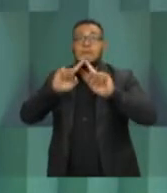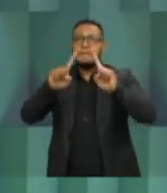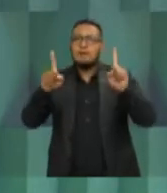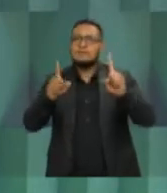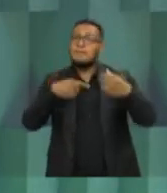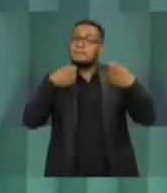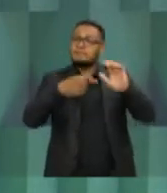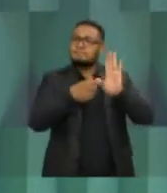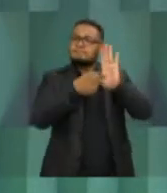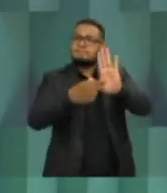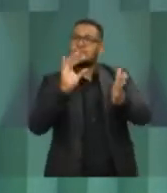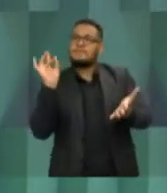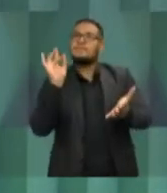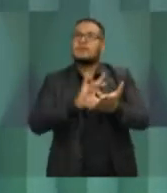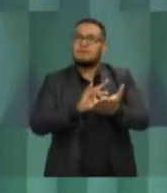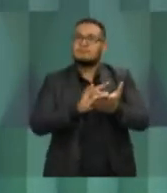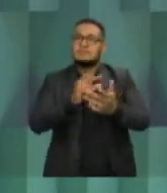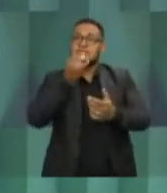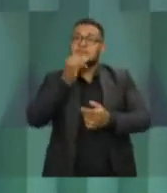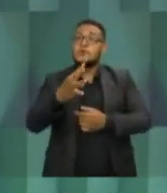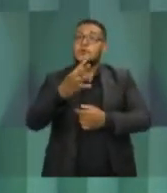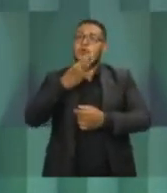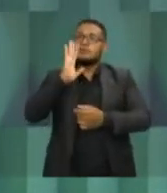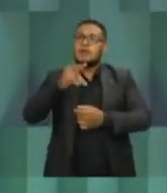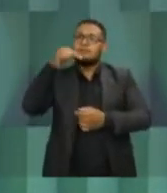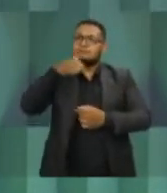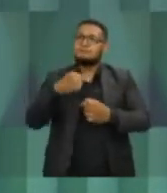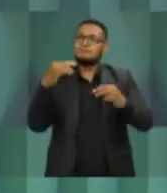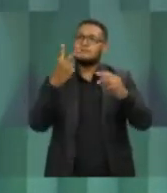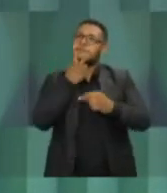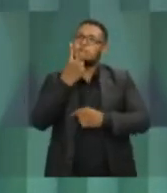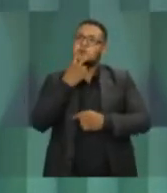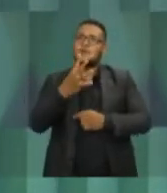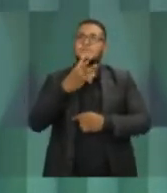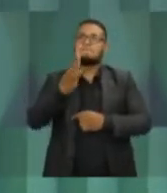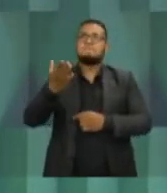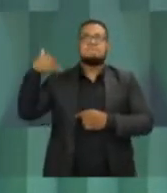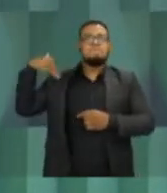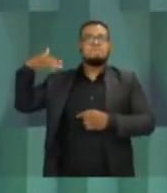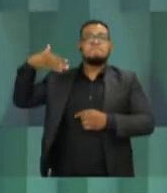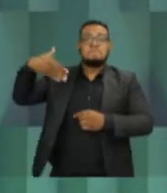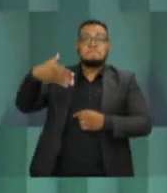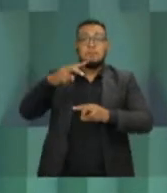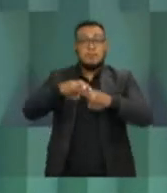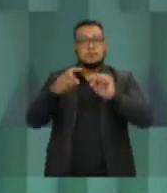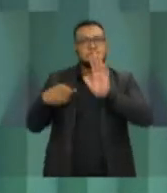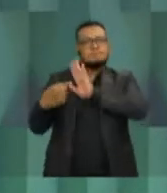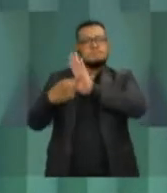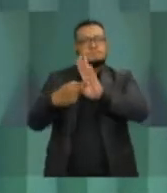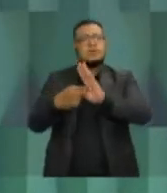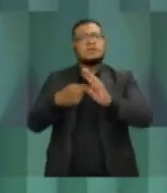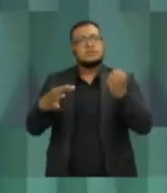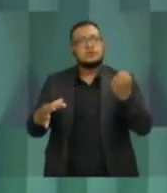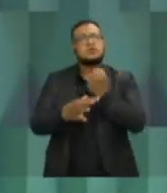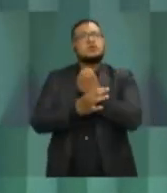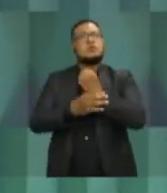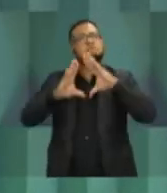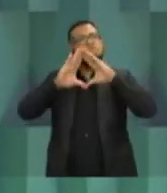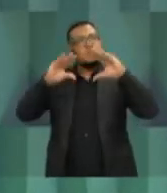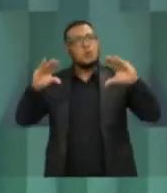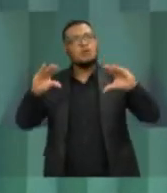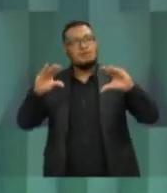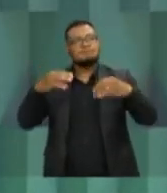apresentar, já trabalhamos pela cidade de Vitória e é isso que eu quero oferecer a você, segurança, tranquilidade, experiência, para termos